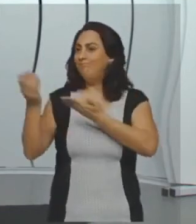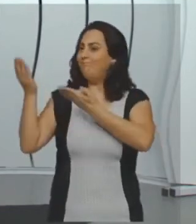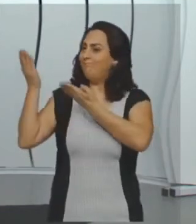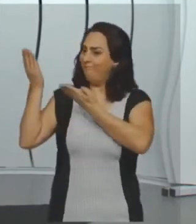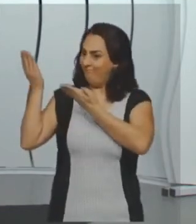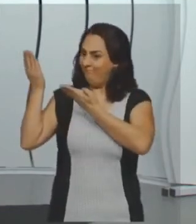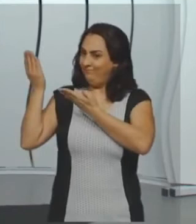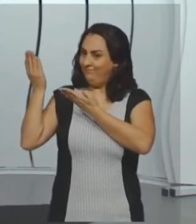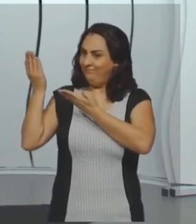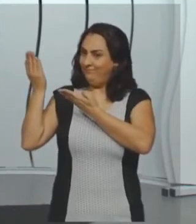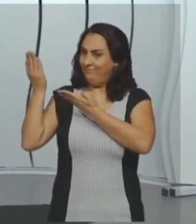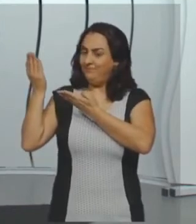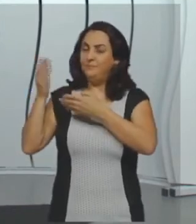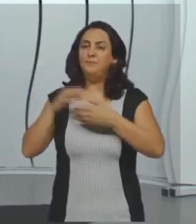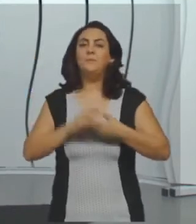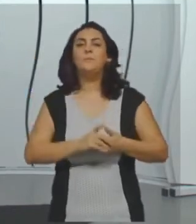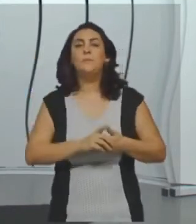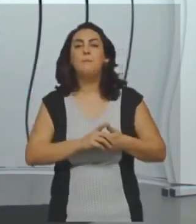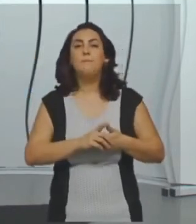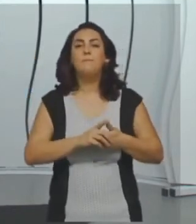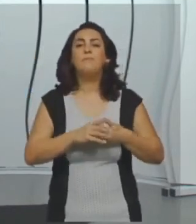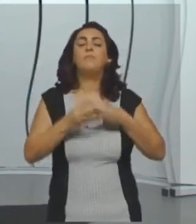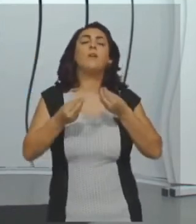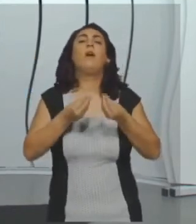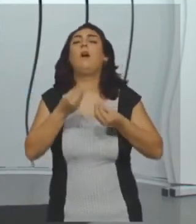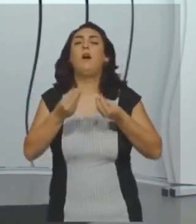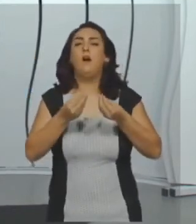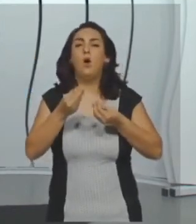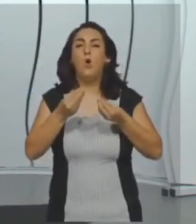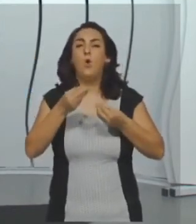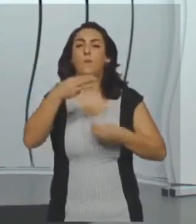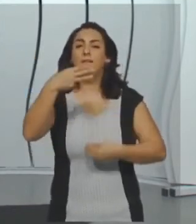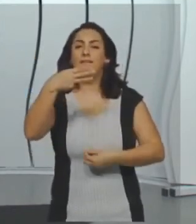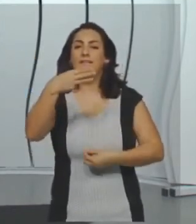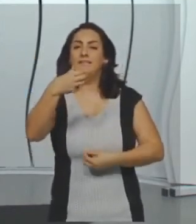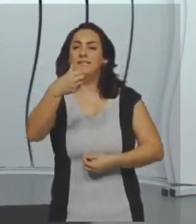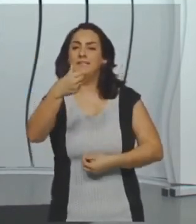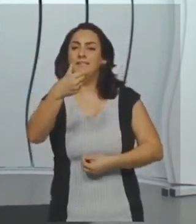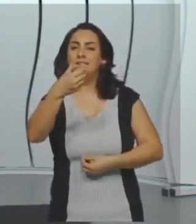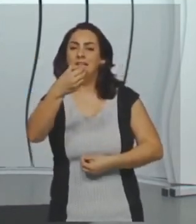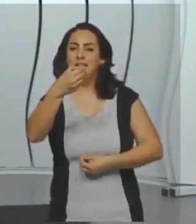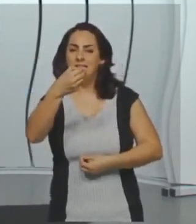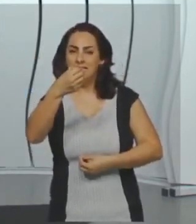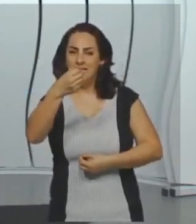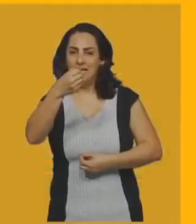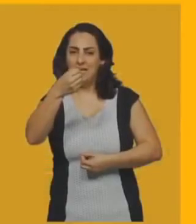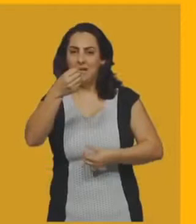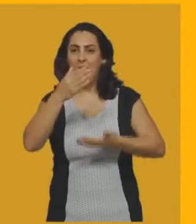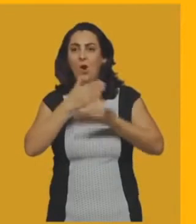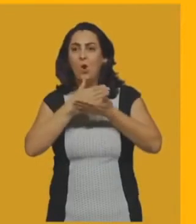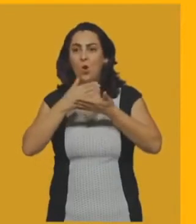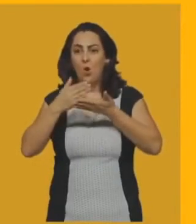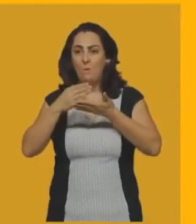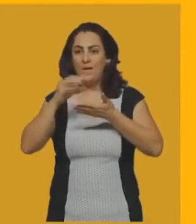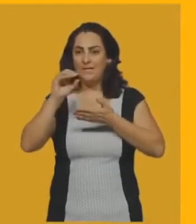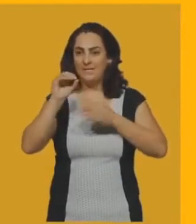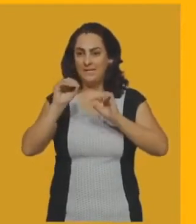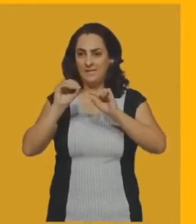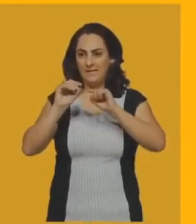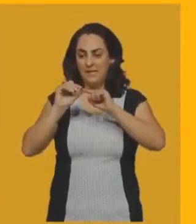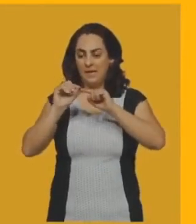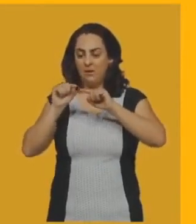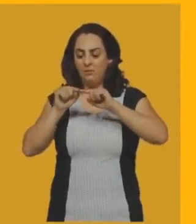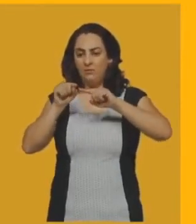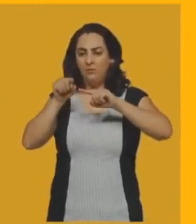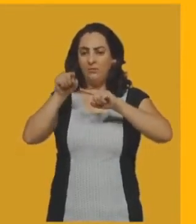graus, que é esse, nesse formato, ou 360 graus, que é nesse formato. Então, o